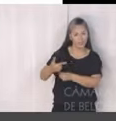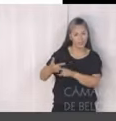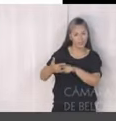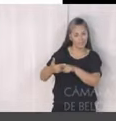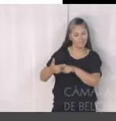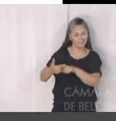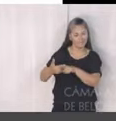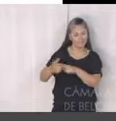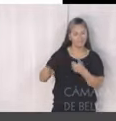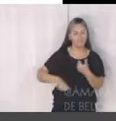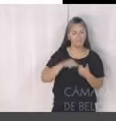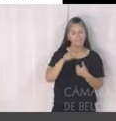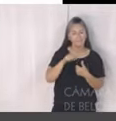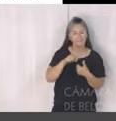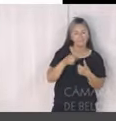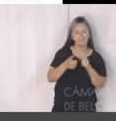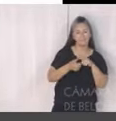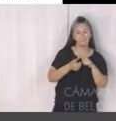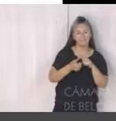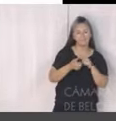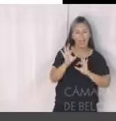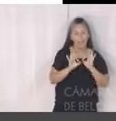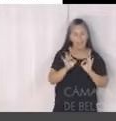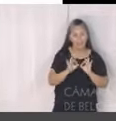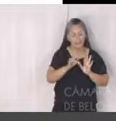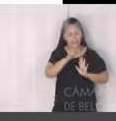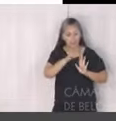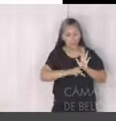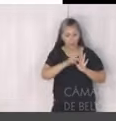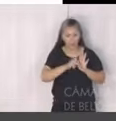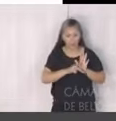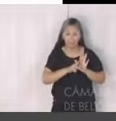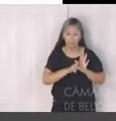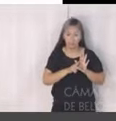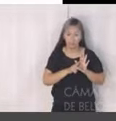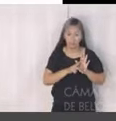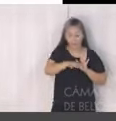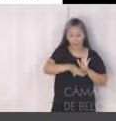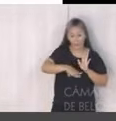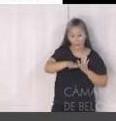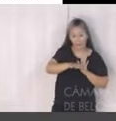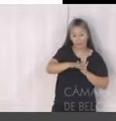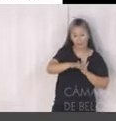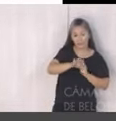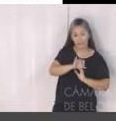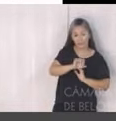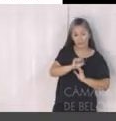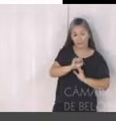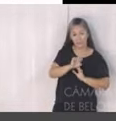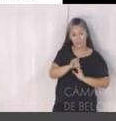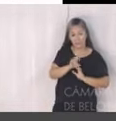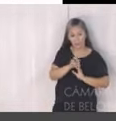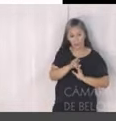Elaboração de planos de urbanização sustentável da área do Isidoro e desenvolvimento de projetos de urbanização para